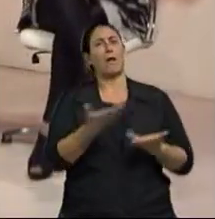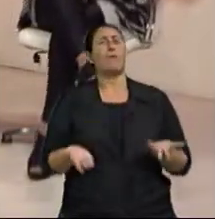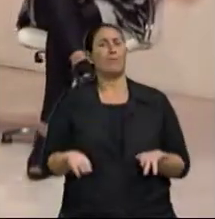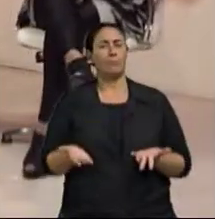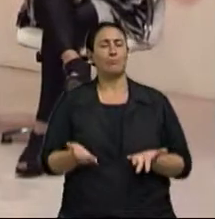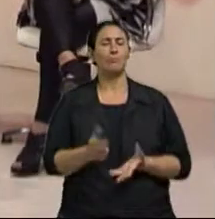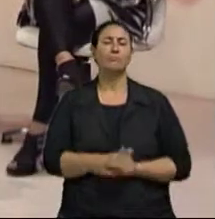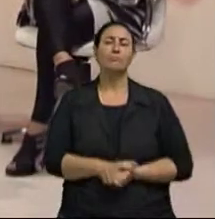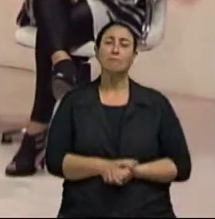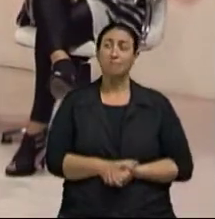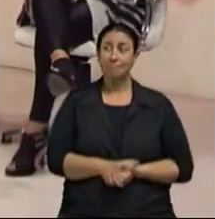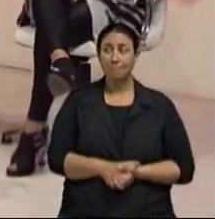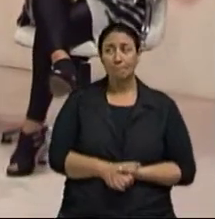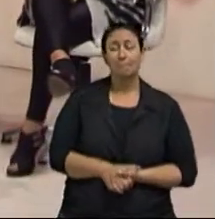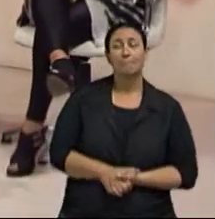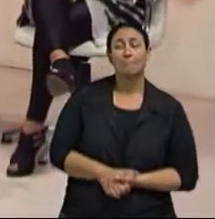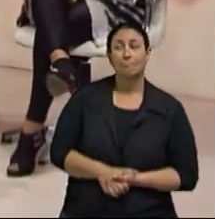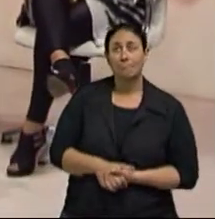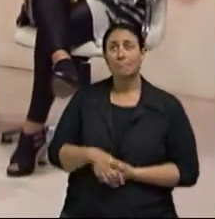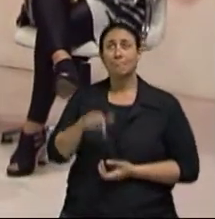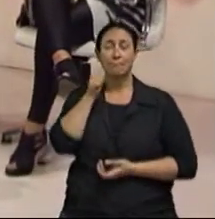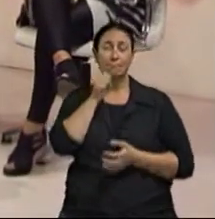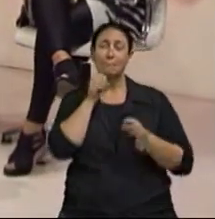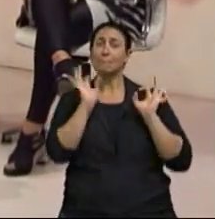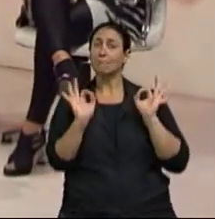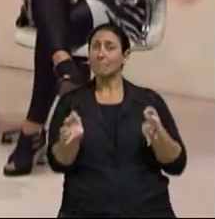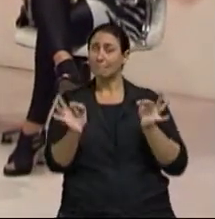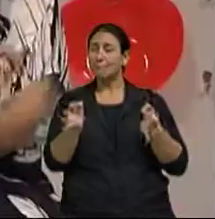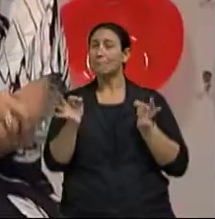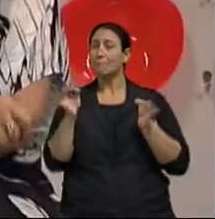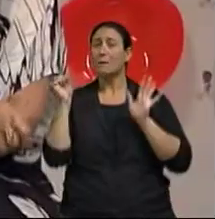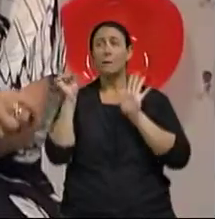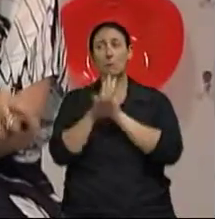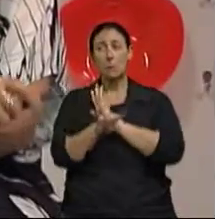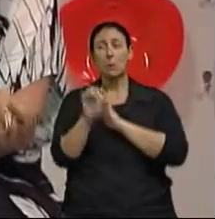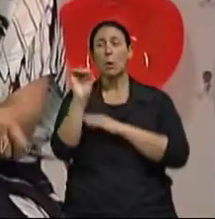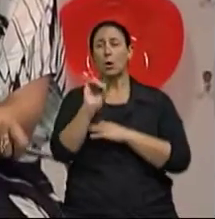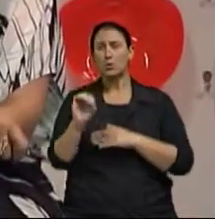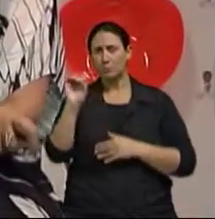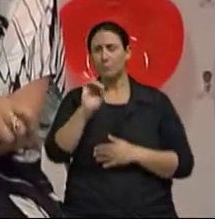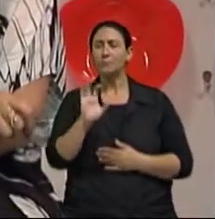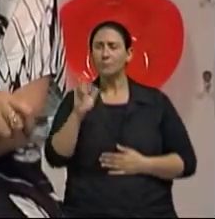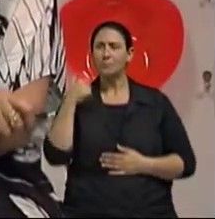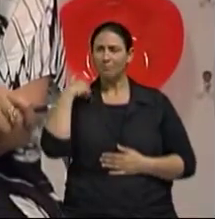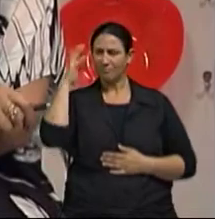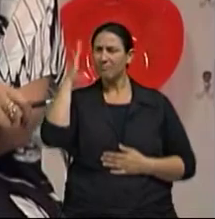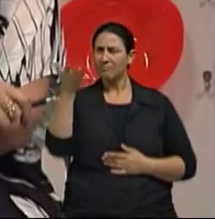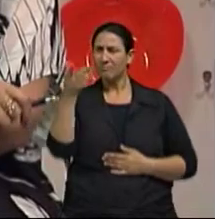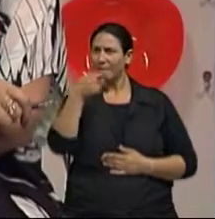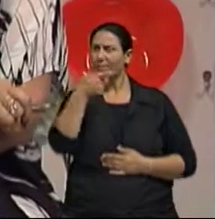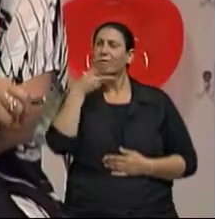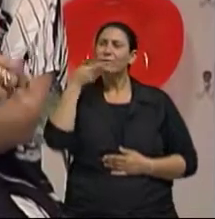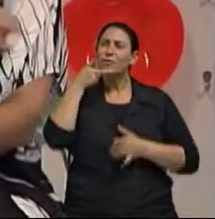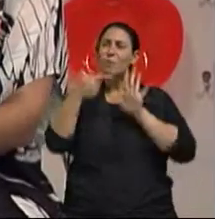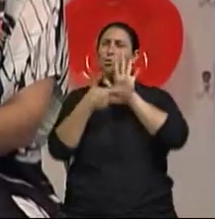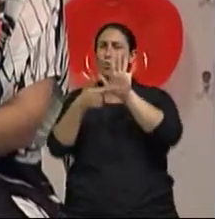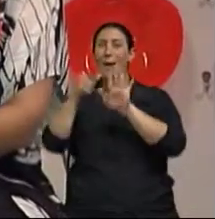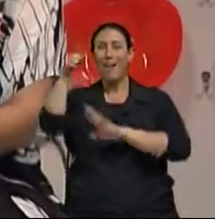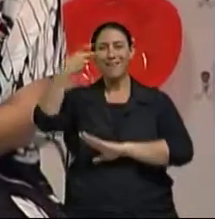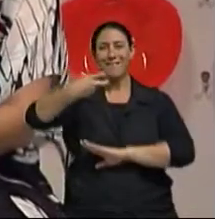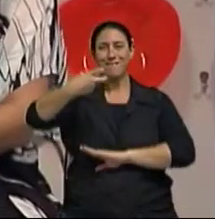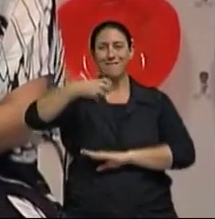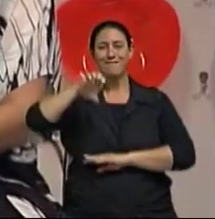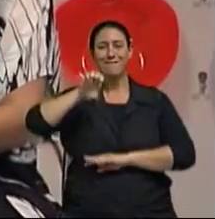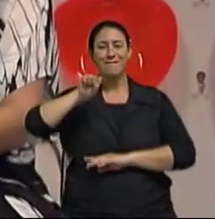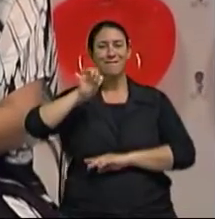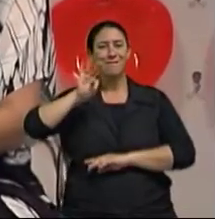Pois é, uma pergunta ótima, né? Eu vendo esse segundo VT que foi feito lá E a questão dos